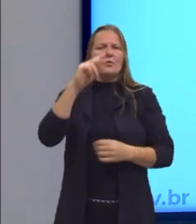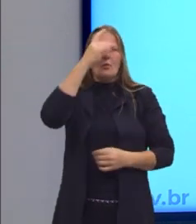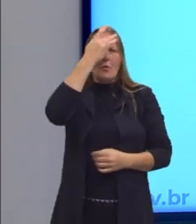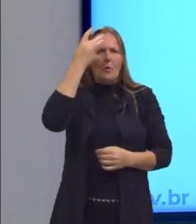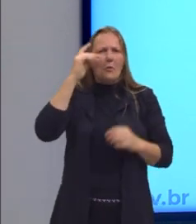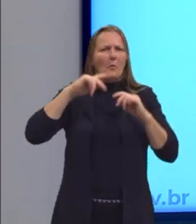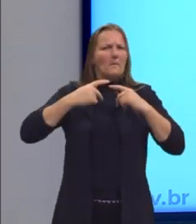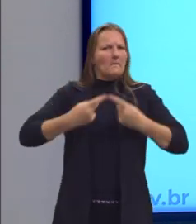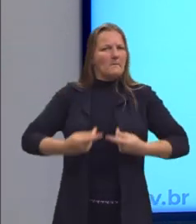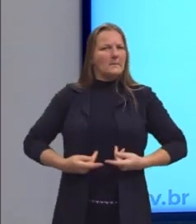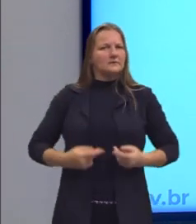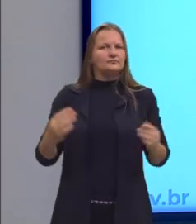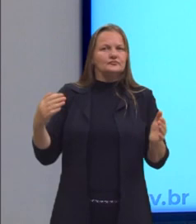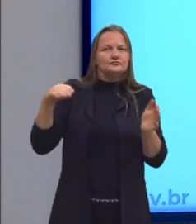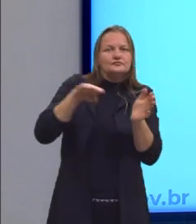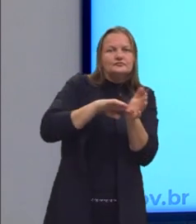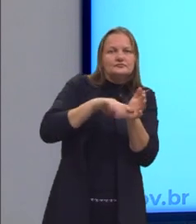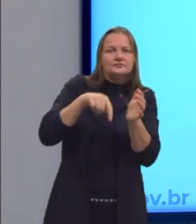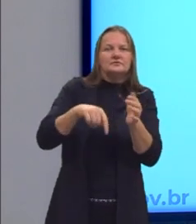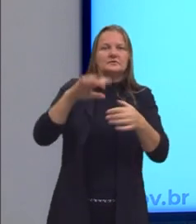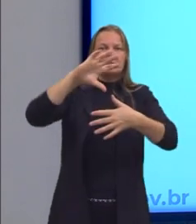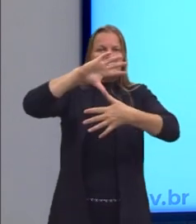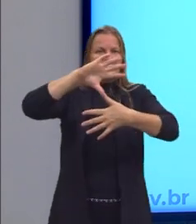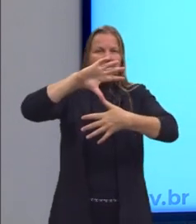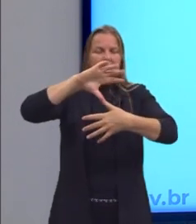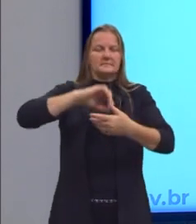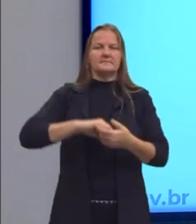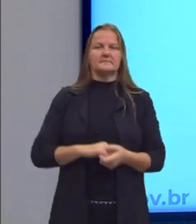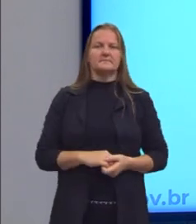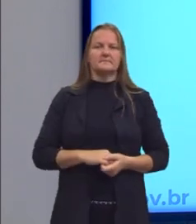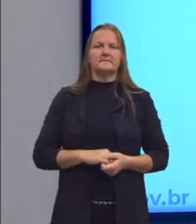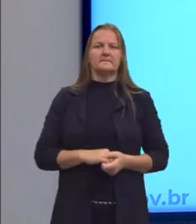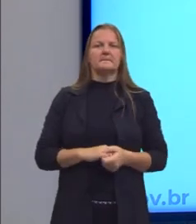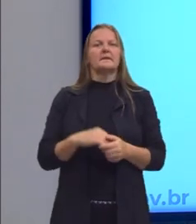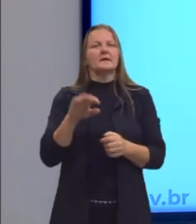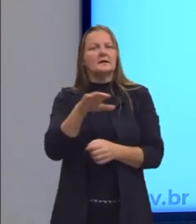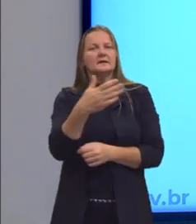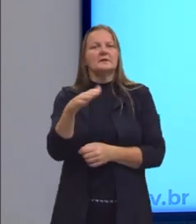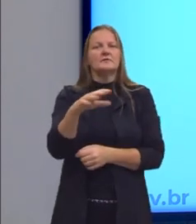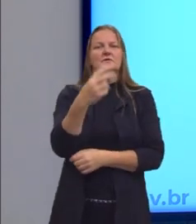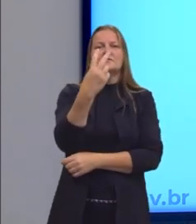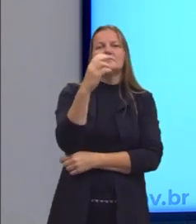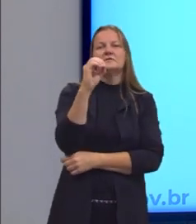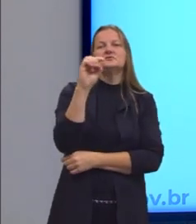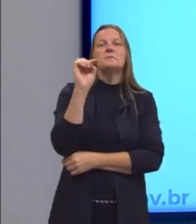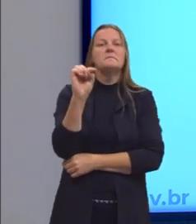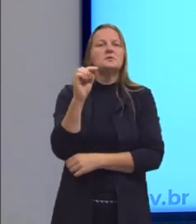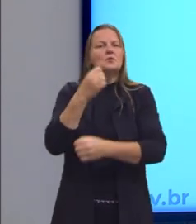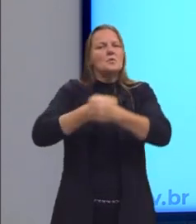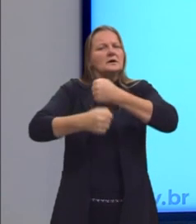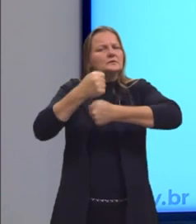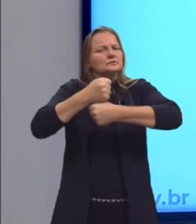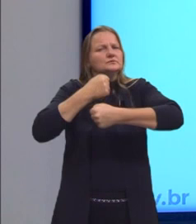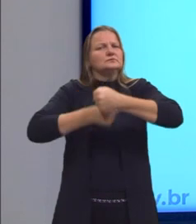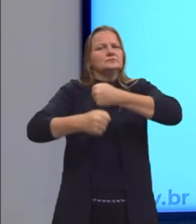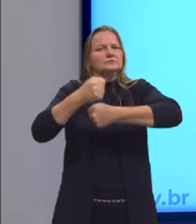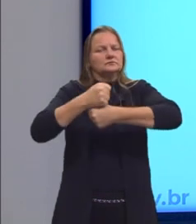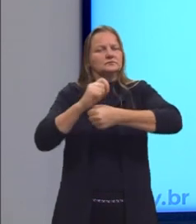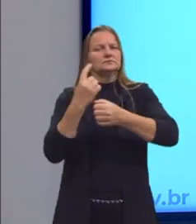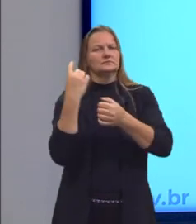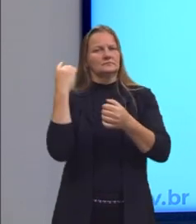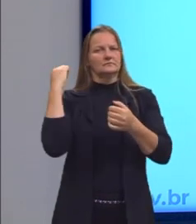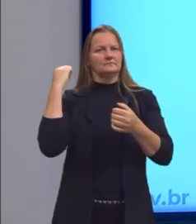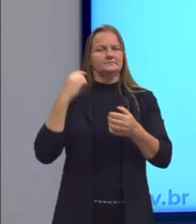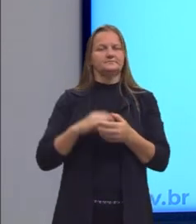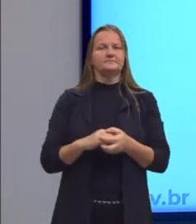primeiros seres humanos chegaram aqui na América, provavelmente cerca de 20 mil anos atrás. Mas isso